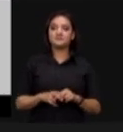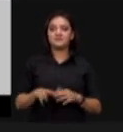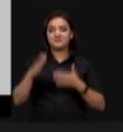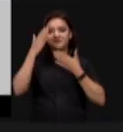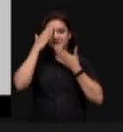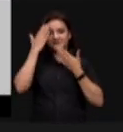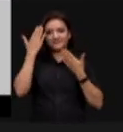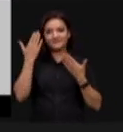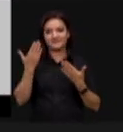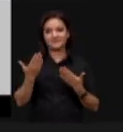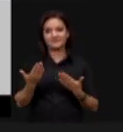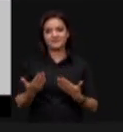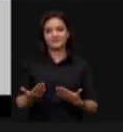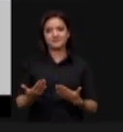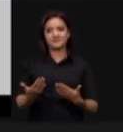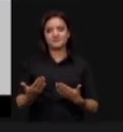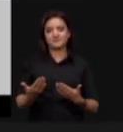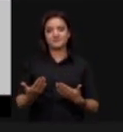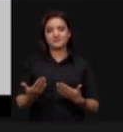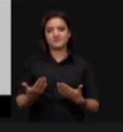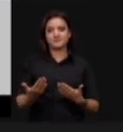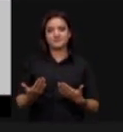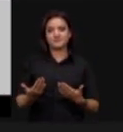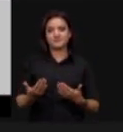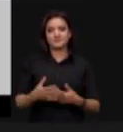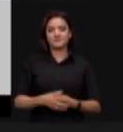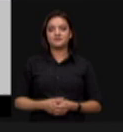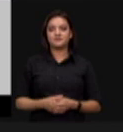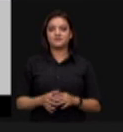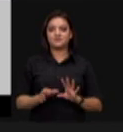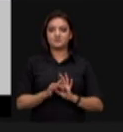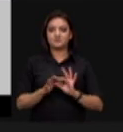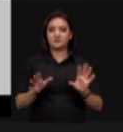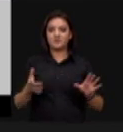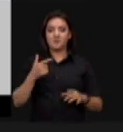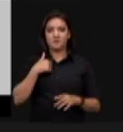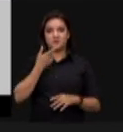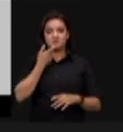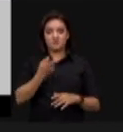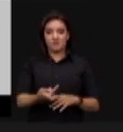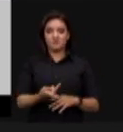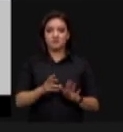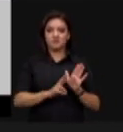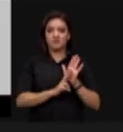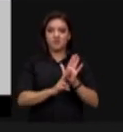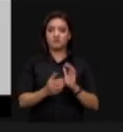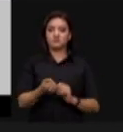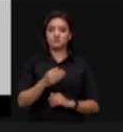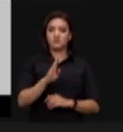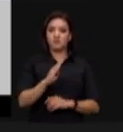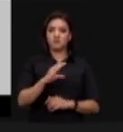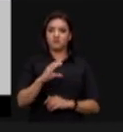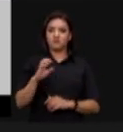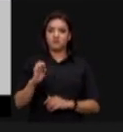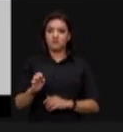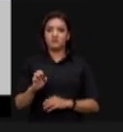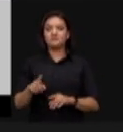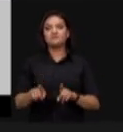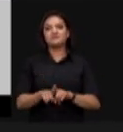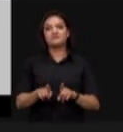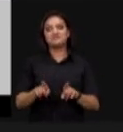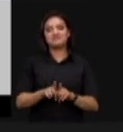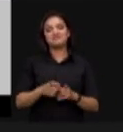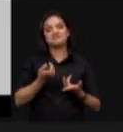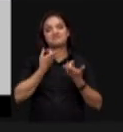agradeço pela concessão da palavra em nome da abce e com meus